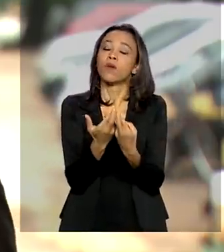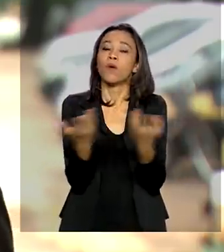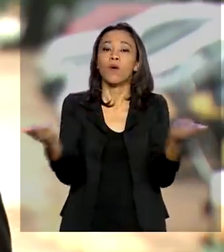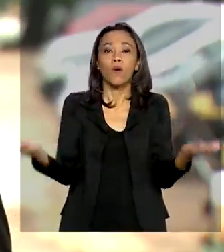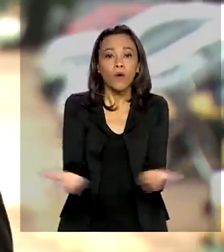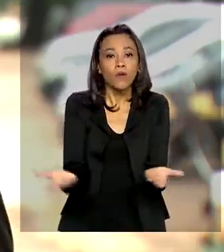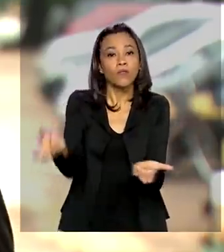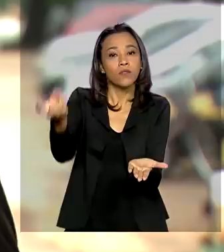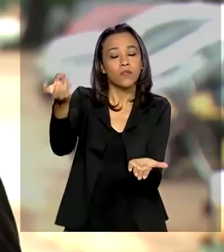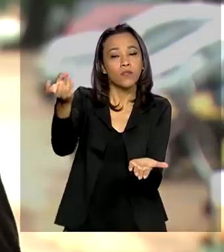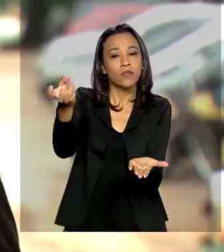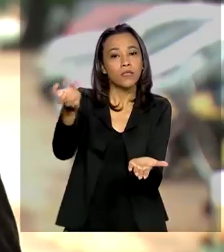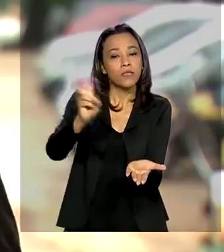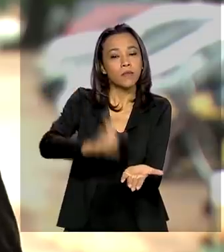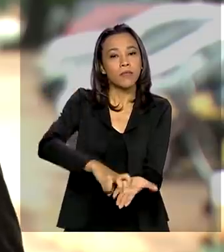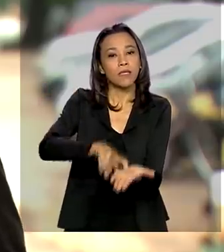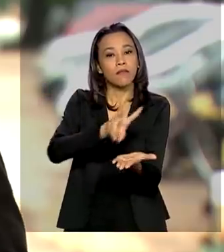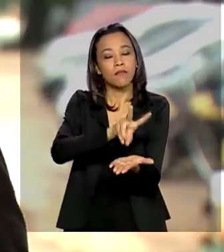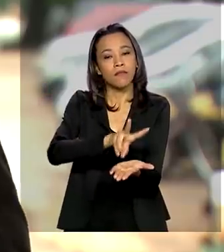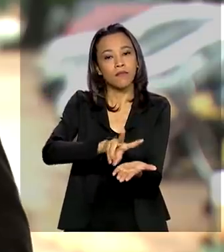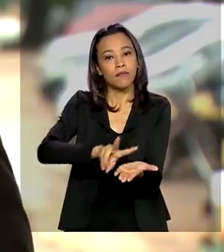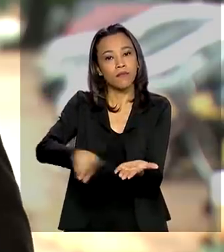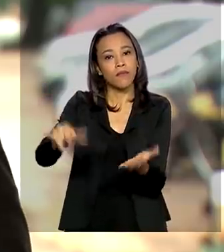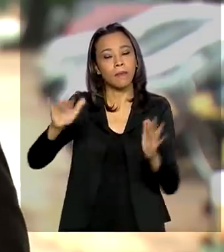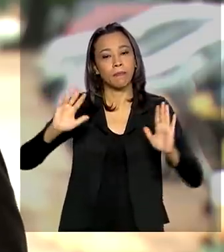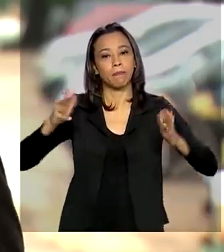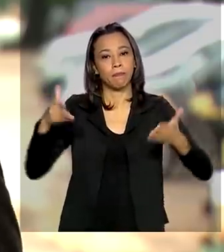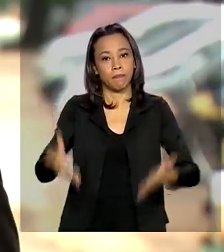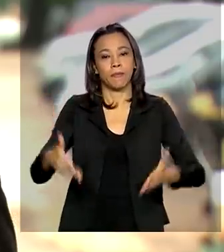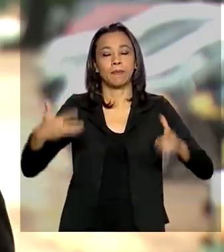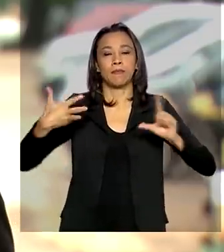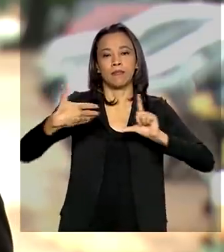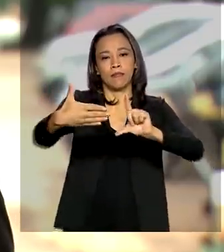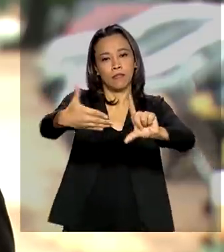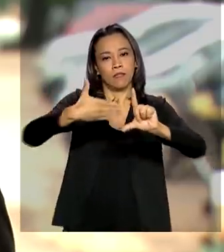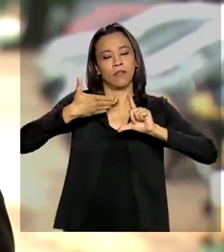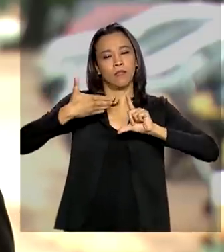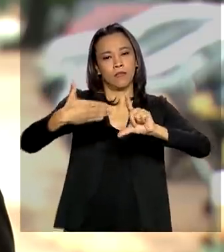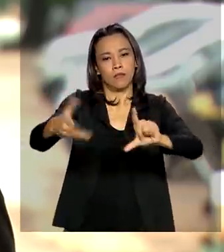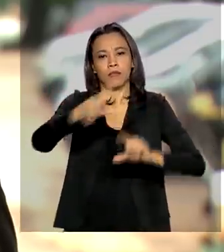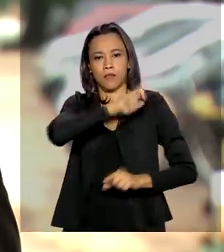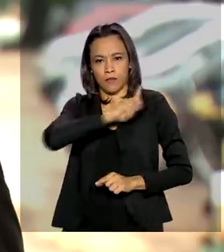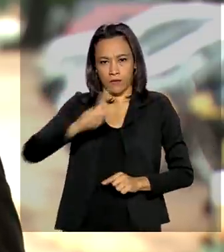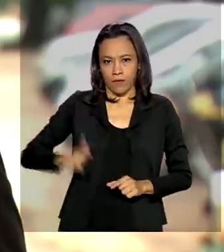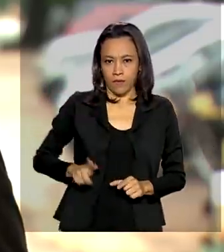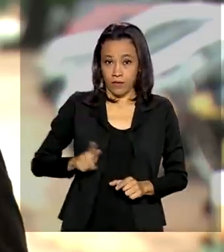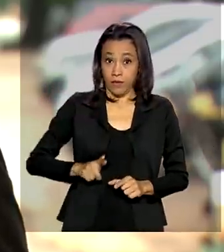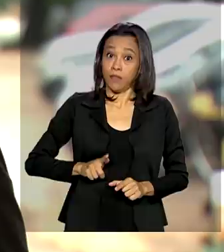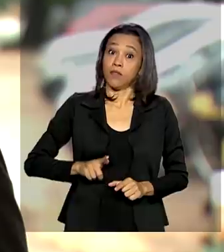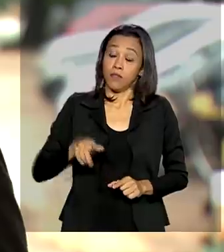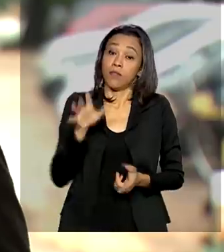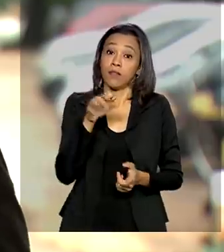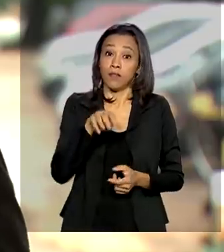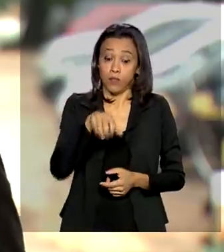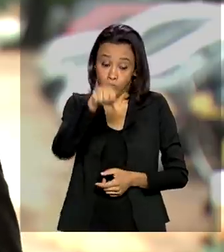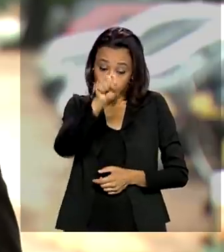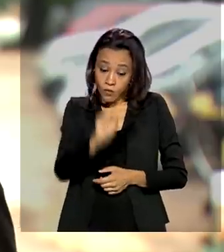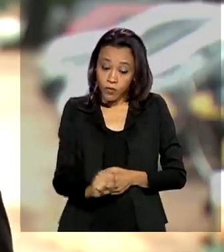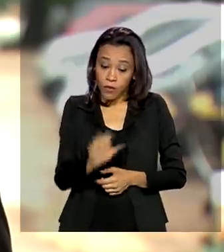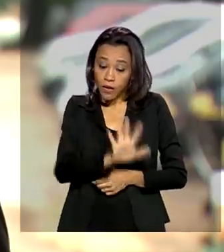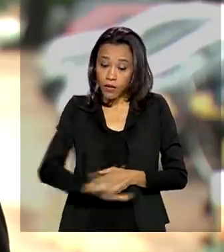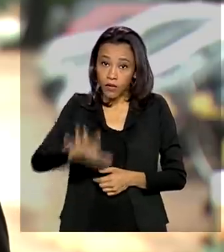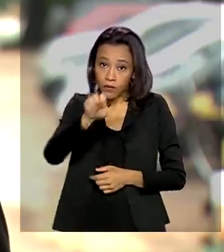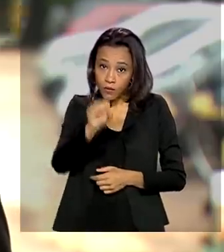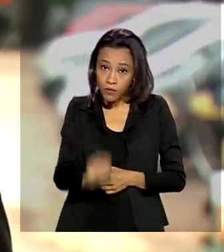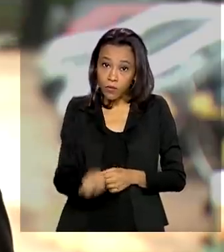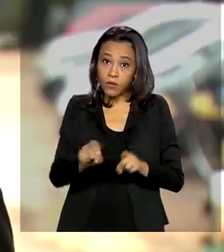manhã participará de uma videoconferência com governadores das regiões Sul e Centro-Oeste. Ontem, ele